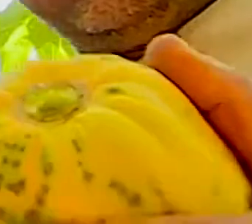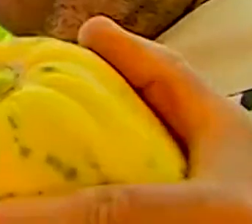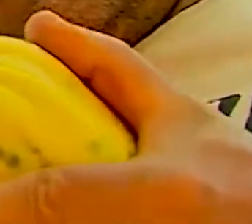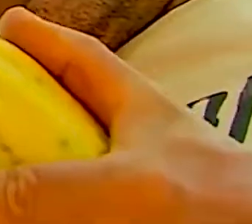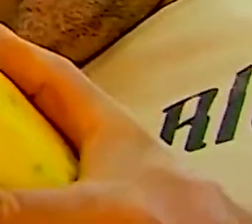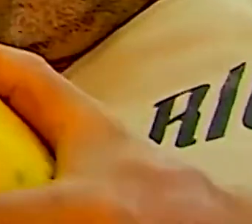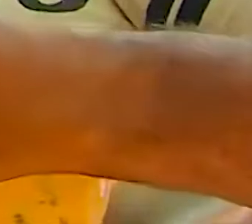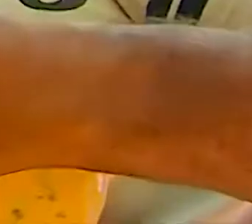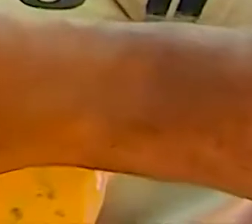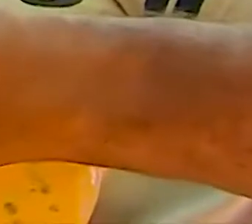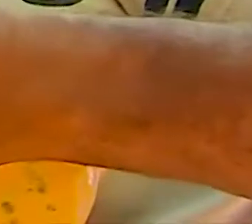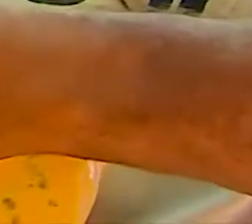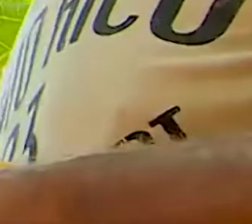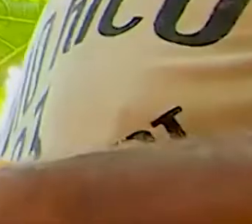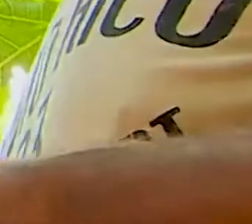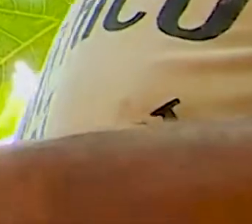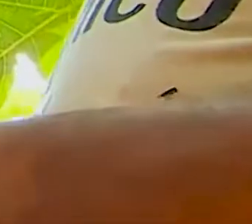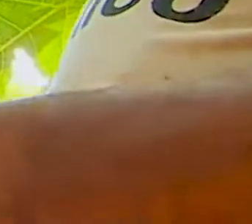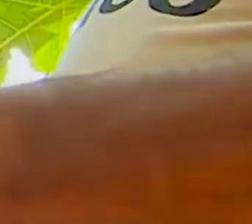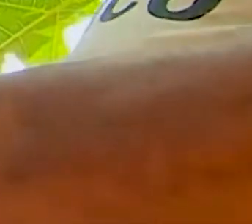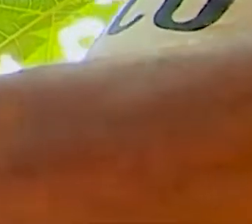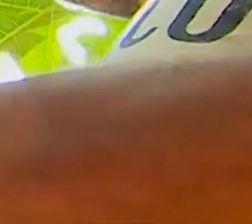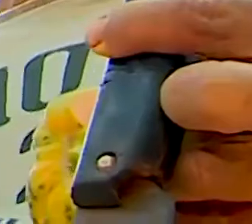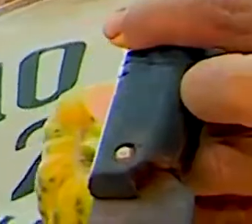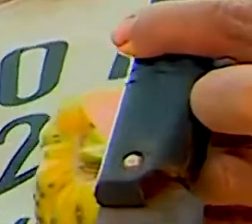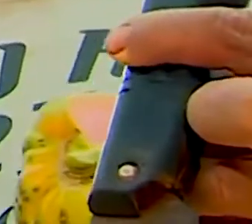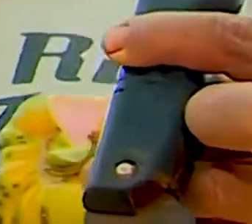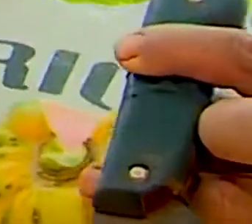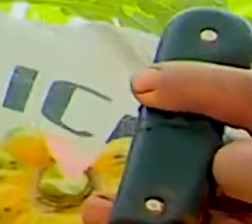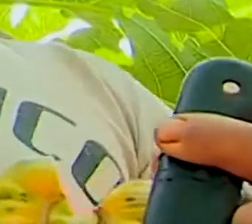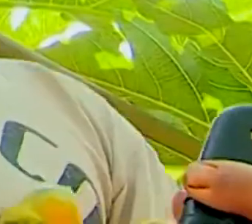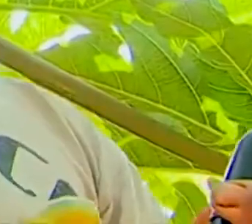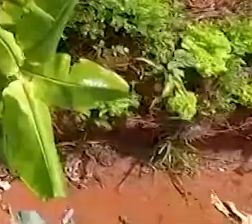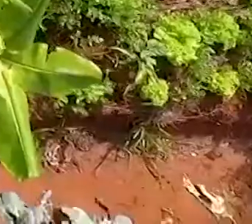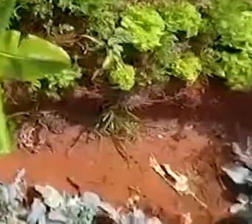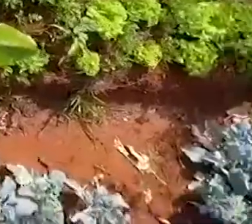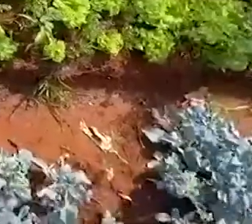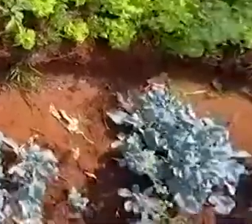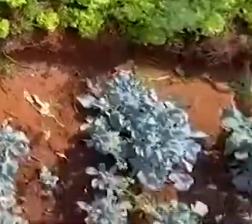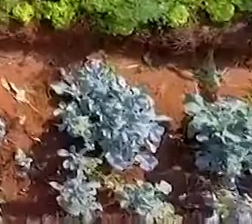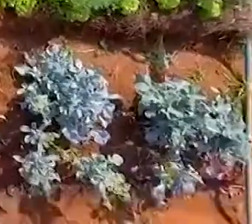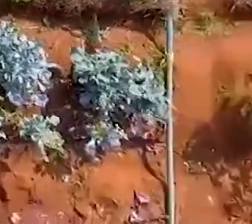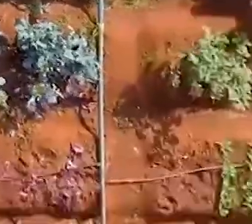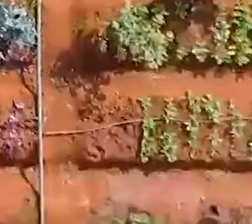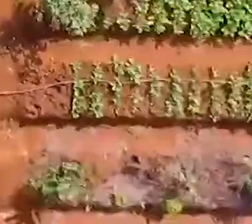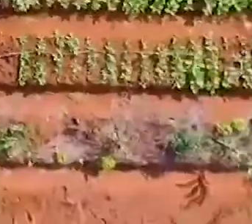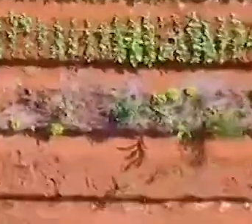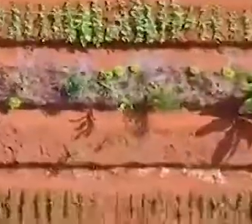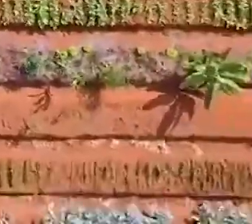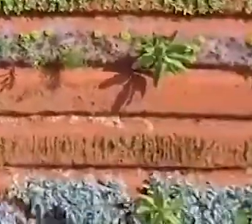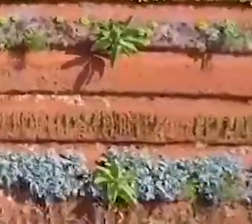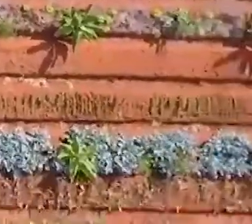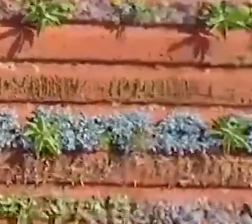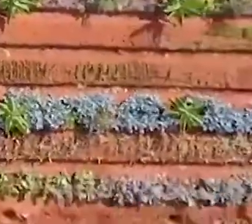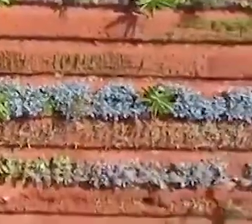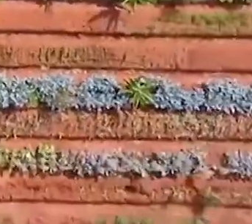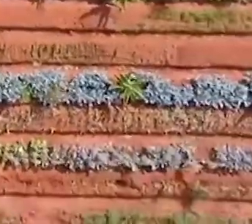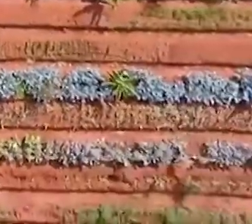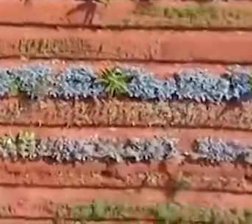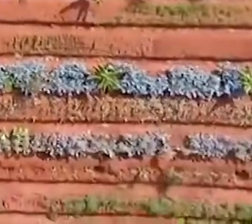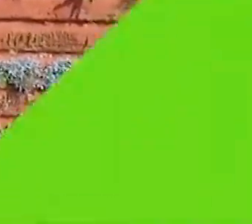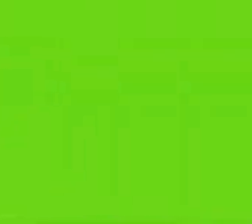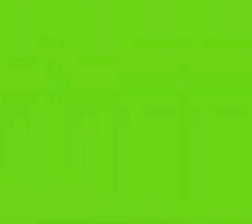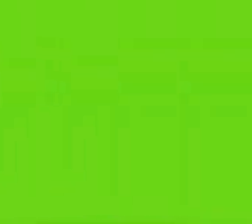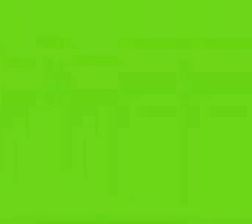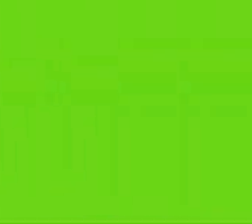orgânico. Um produto plantado em sistema de água floresta. Eu não tenho um cliente, um freguês. Eu tenho